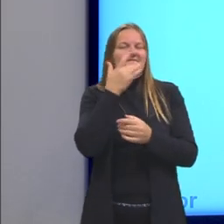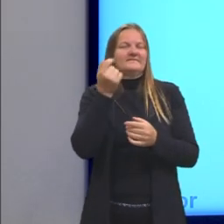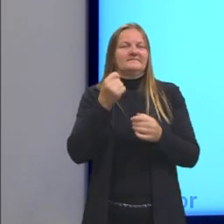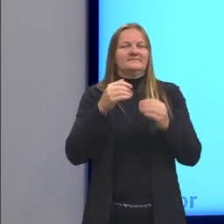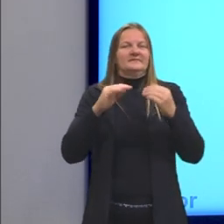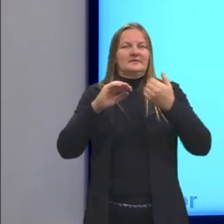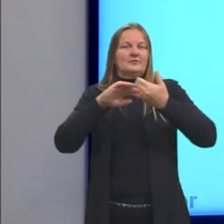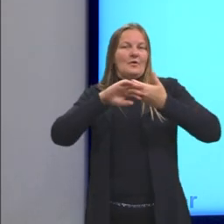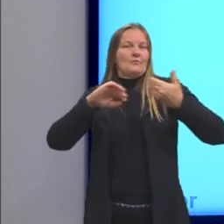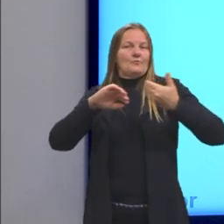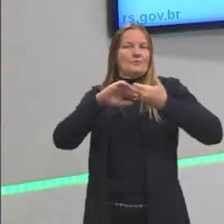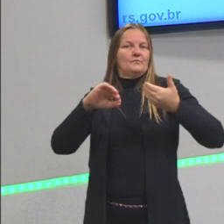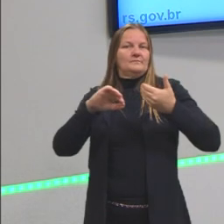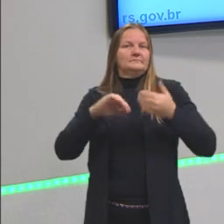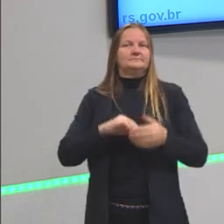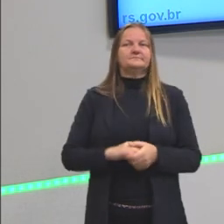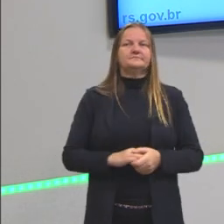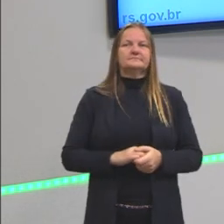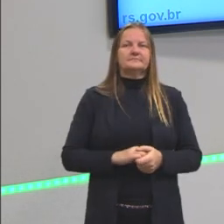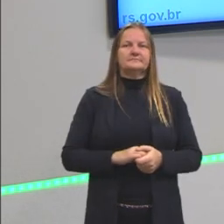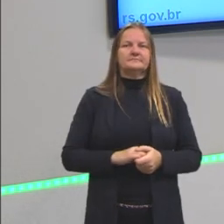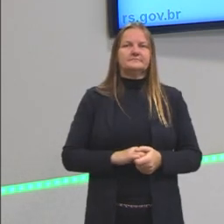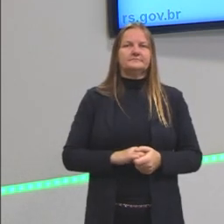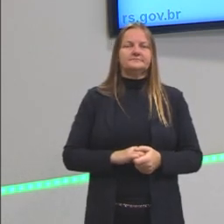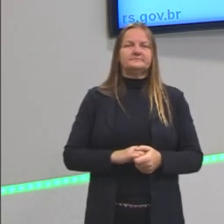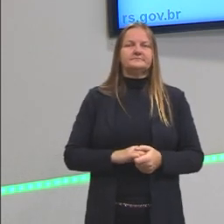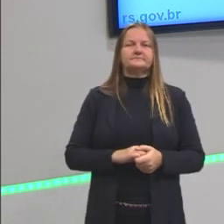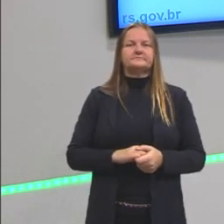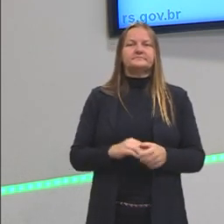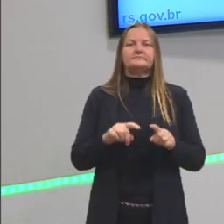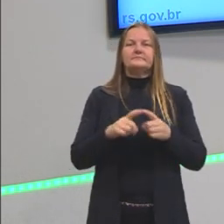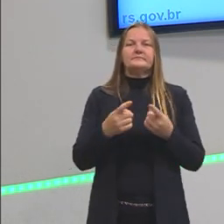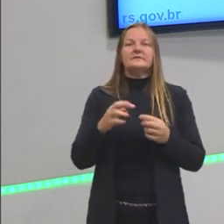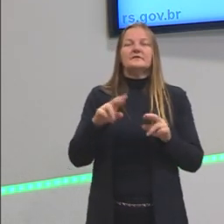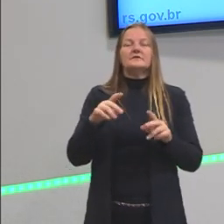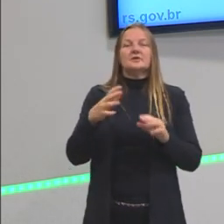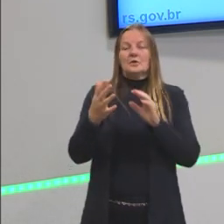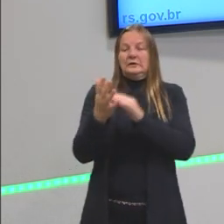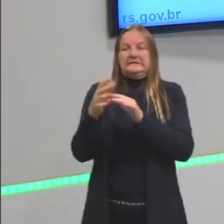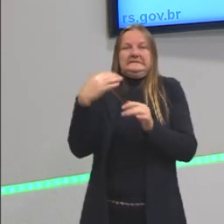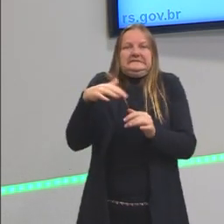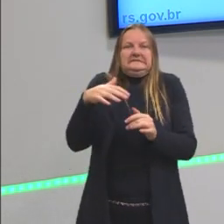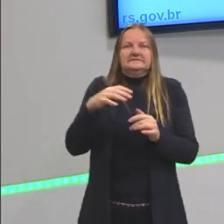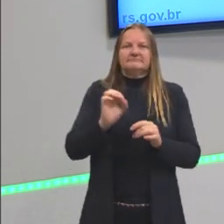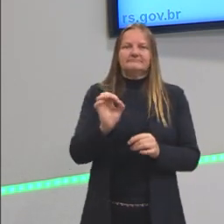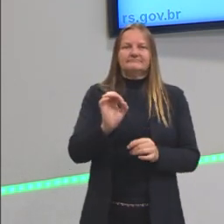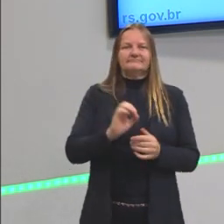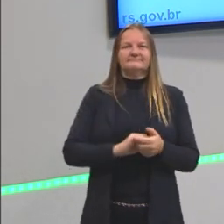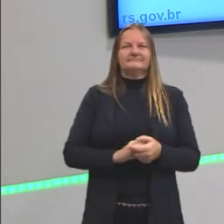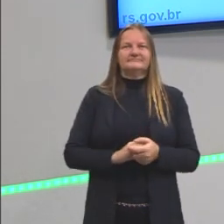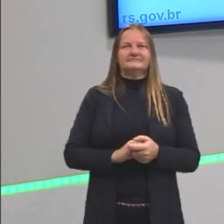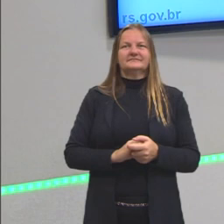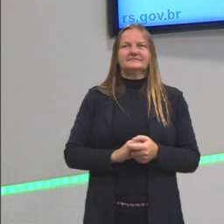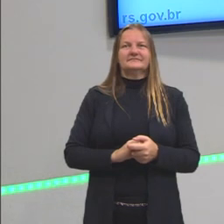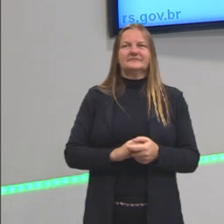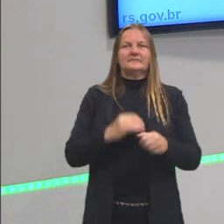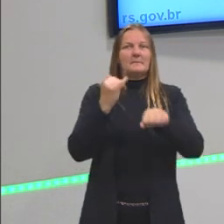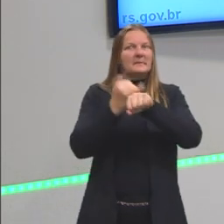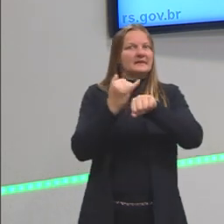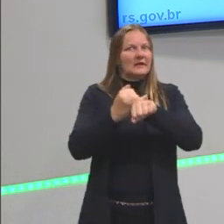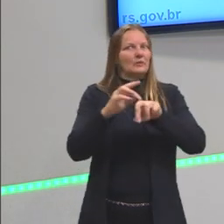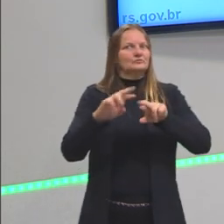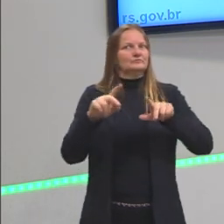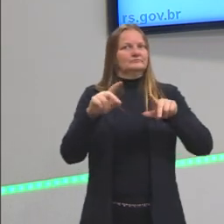Ela até pode ficar um pouco mais quente, mas é muito difícil queimar. Como vai acontecer se a gente deixasse uma de